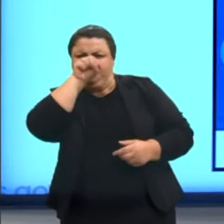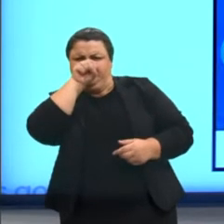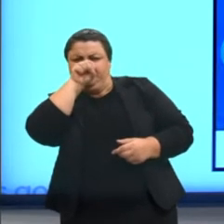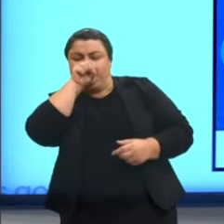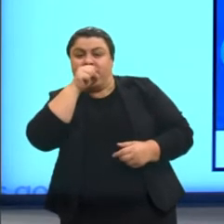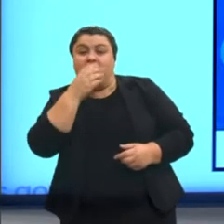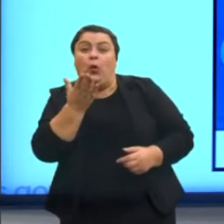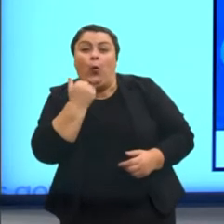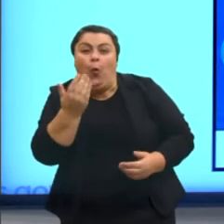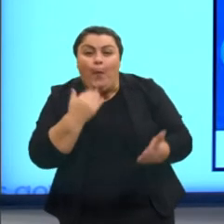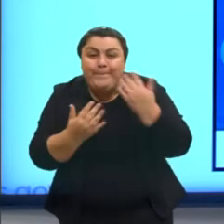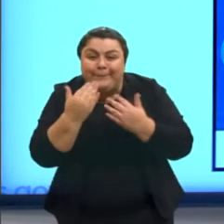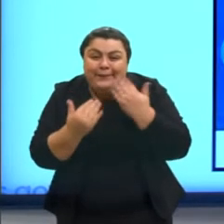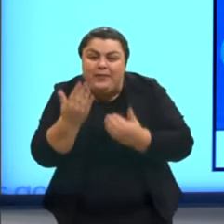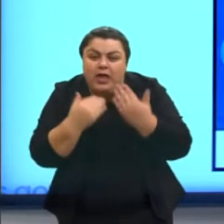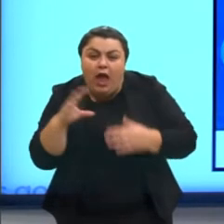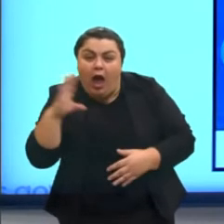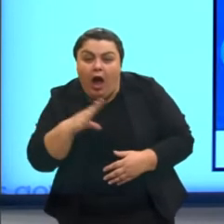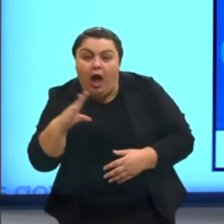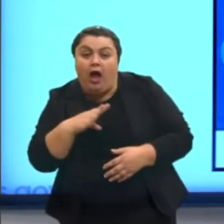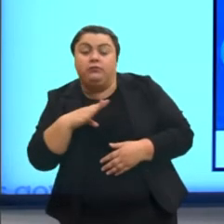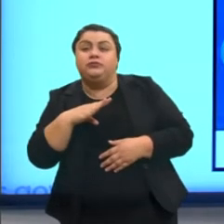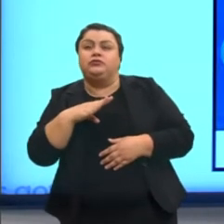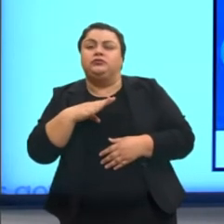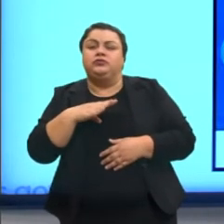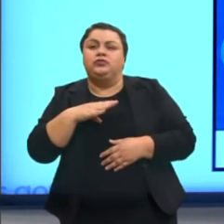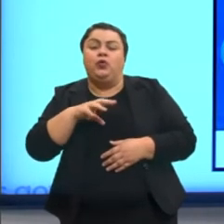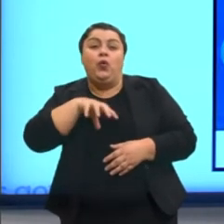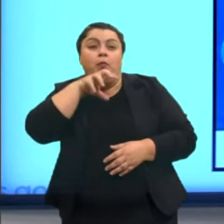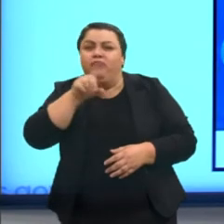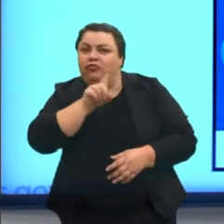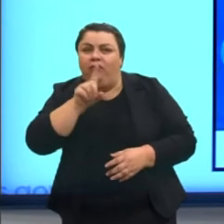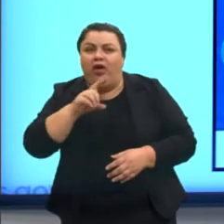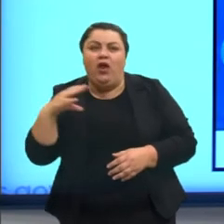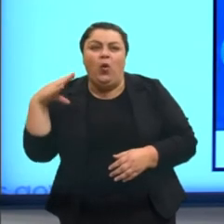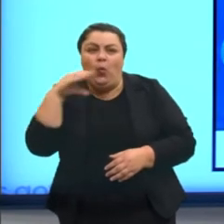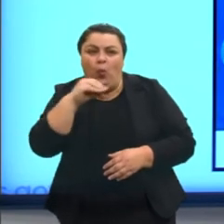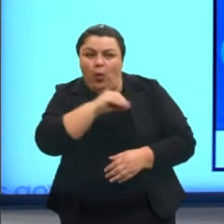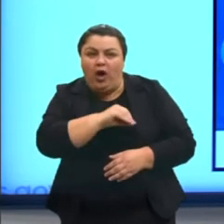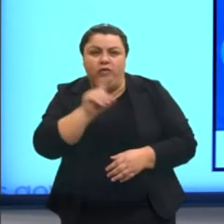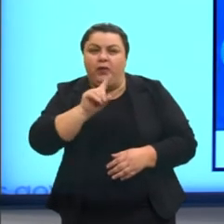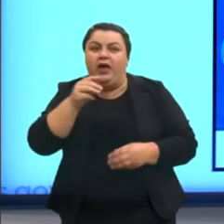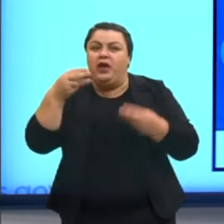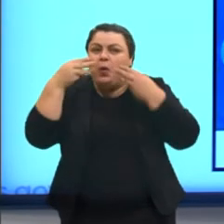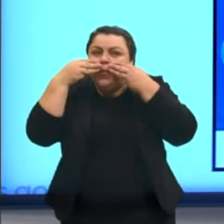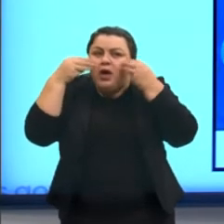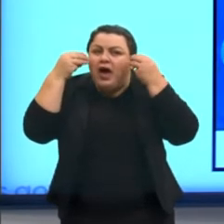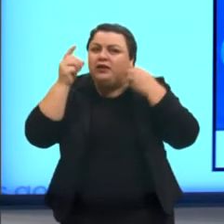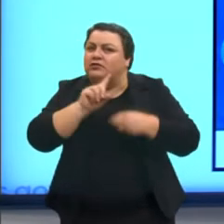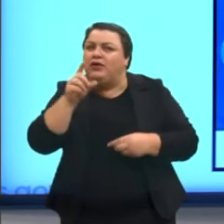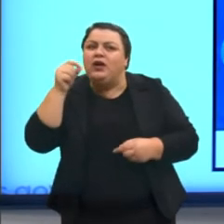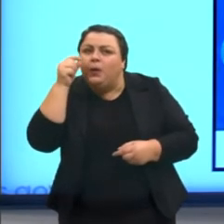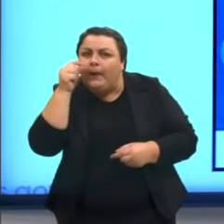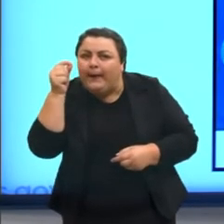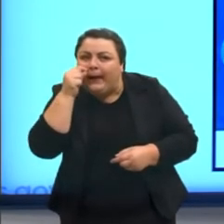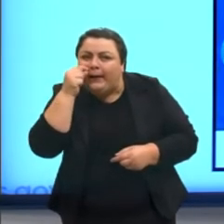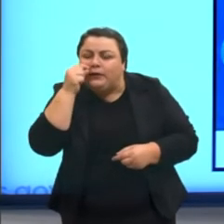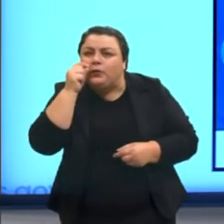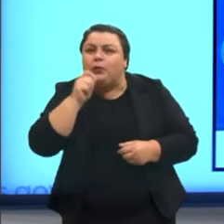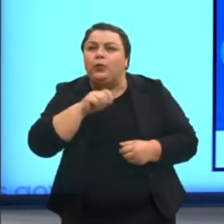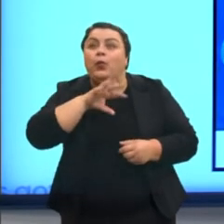Engolia com voracidade. O bicho não era um cão, não era um gato, não era um rato.